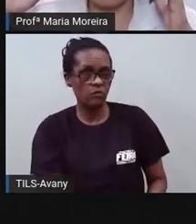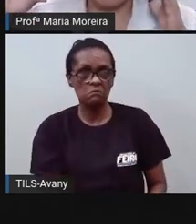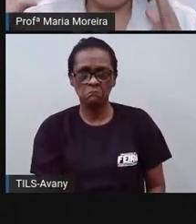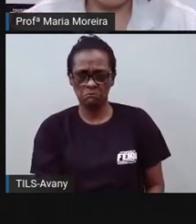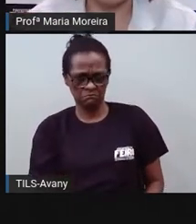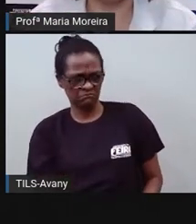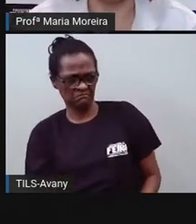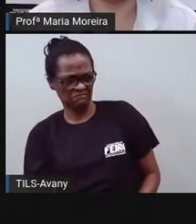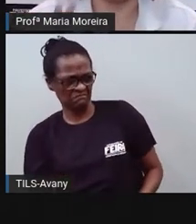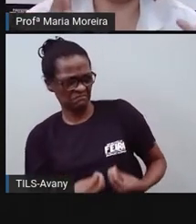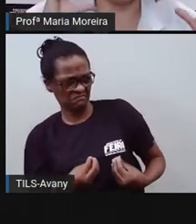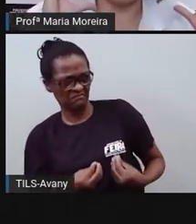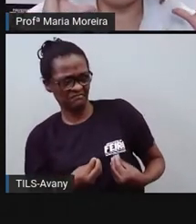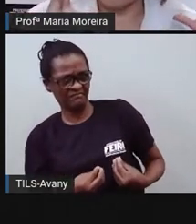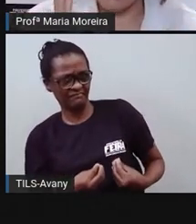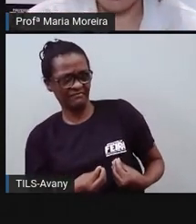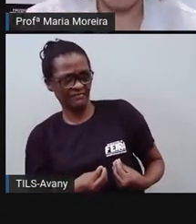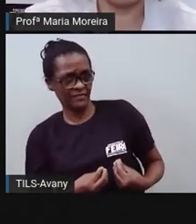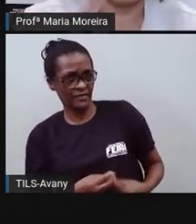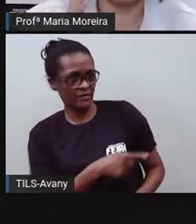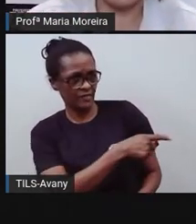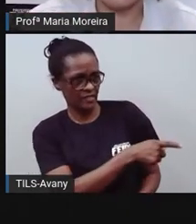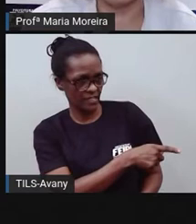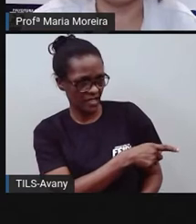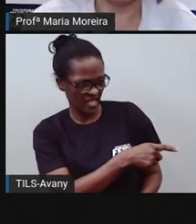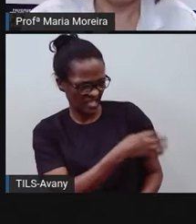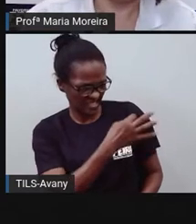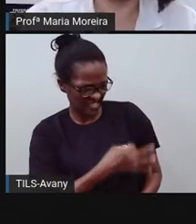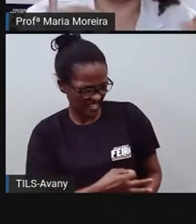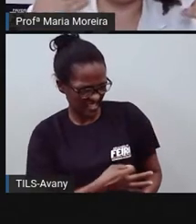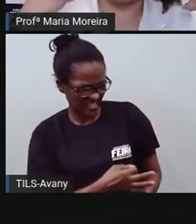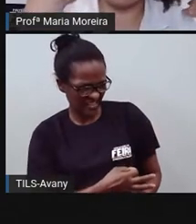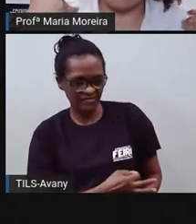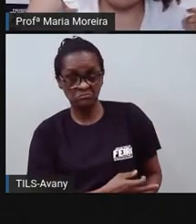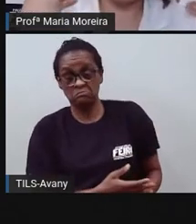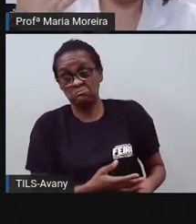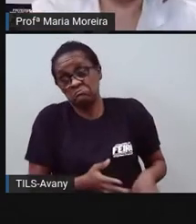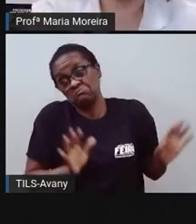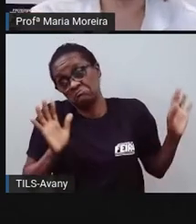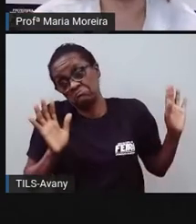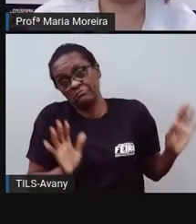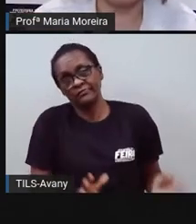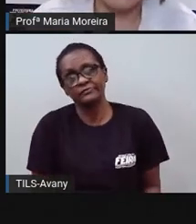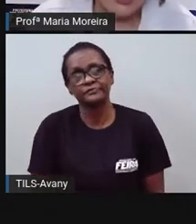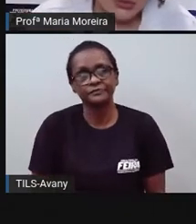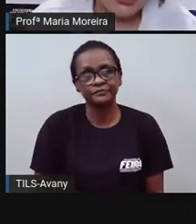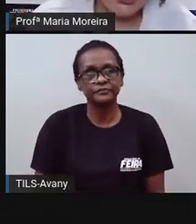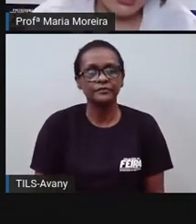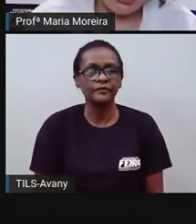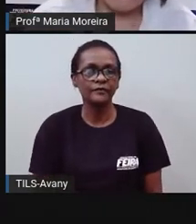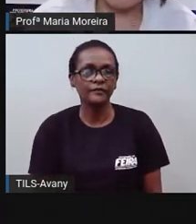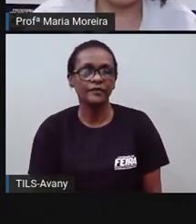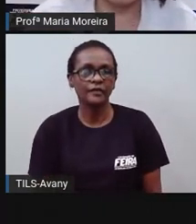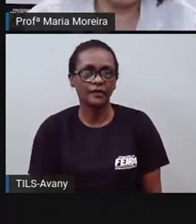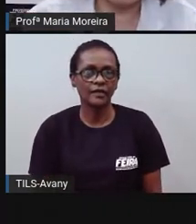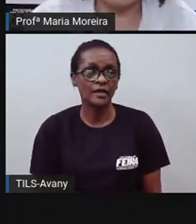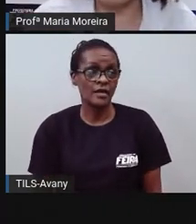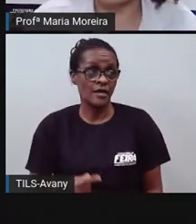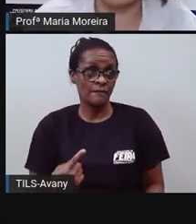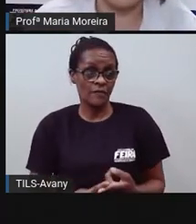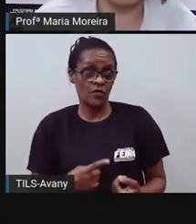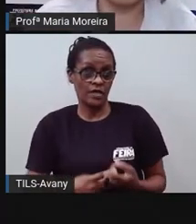certa, a minha cultura é a certa, tem que todo mundo vestir a roupa, tem que ser assim, porque eu sou o dominador, eu estou